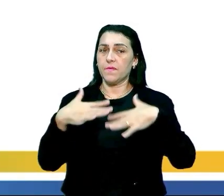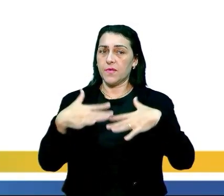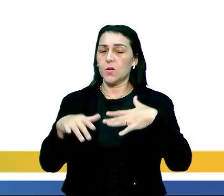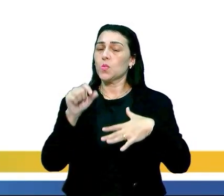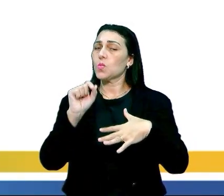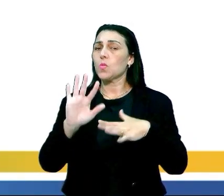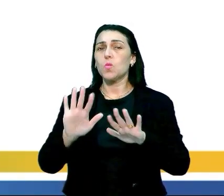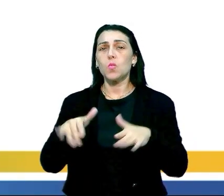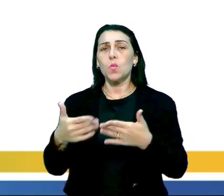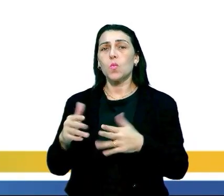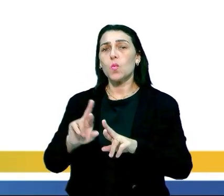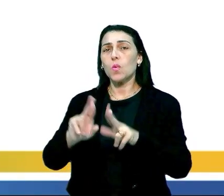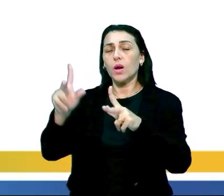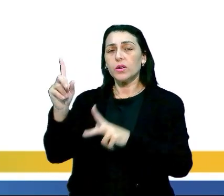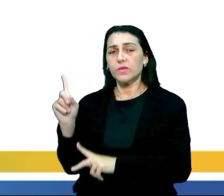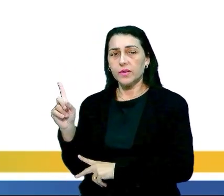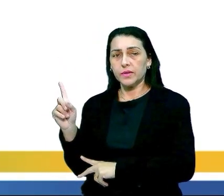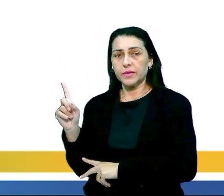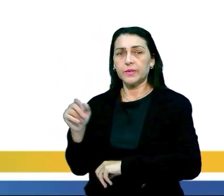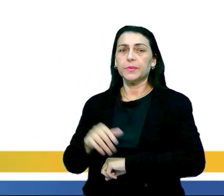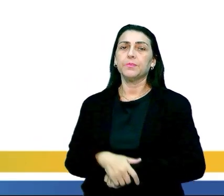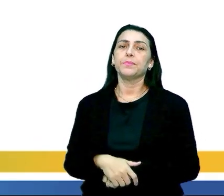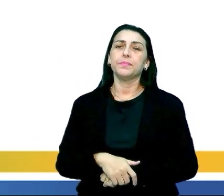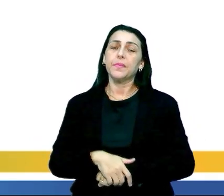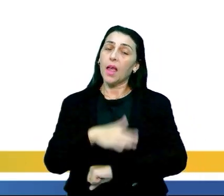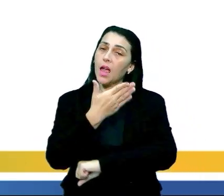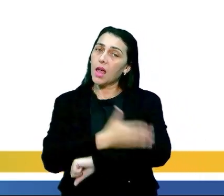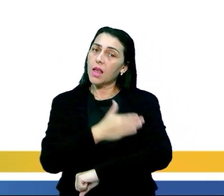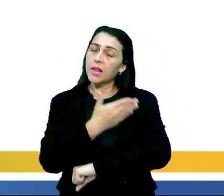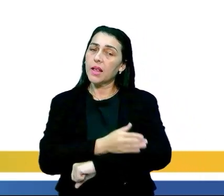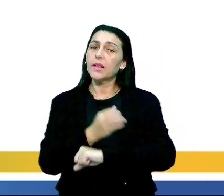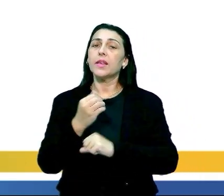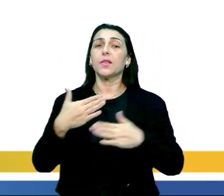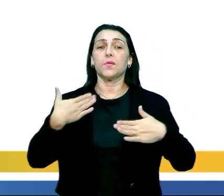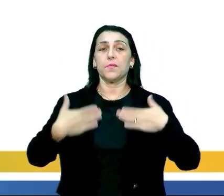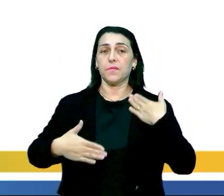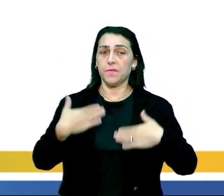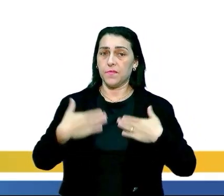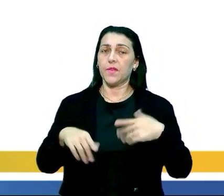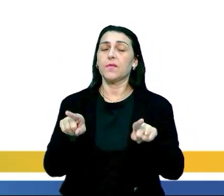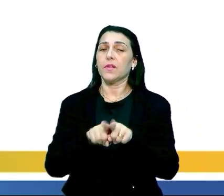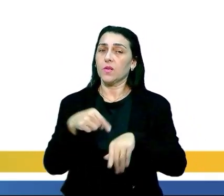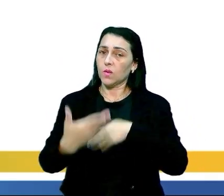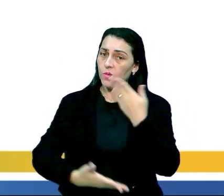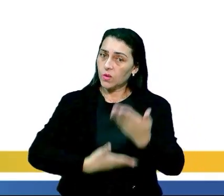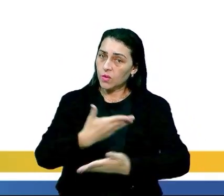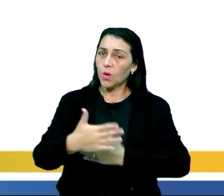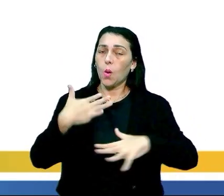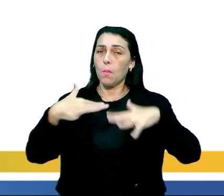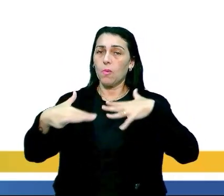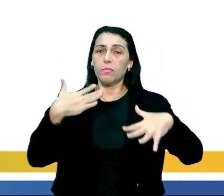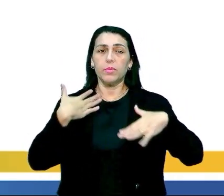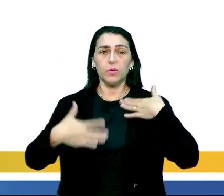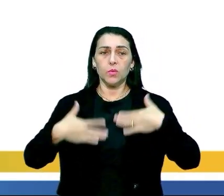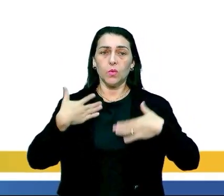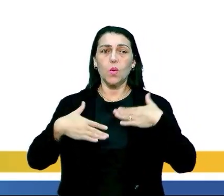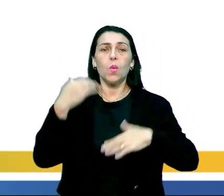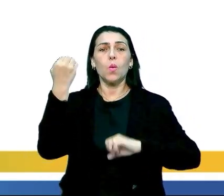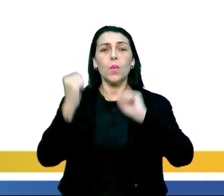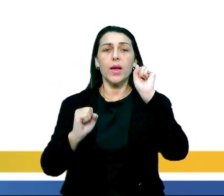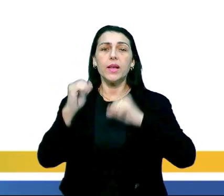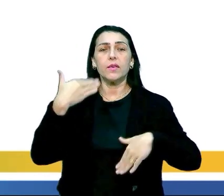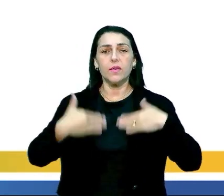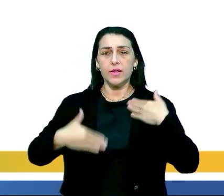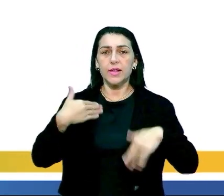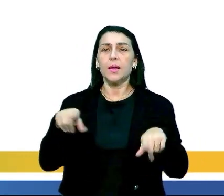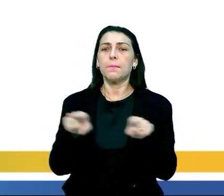vai entender qual é a diferença de exercício físico e atividade física agora. Apesar de estar relacionado com o movimento do corpo, o exercício